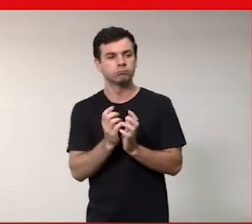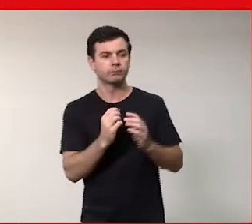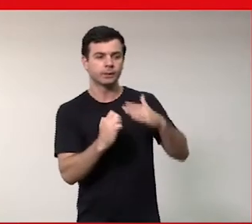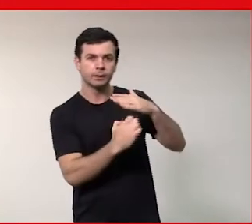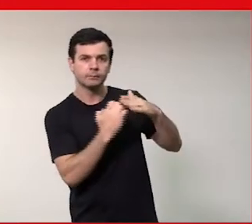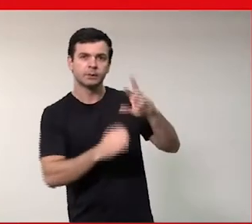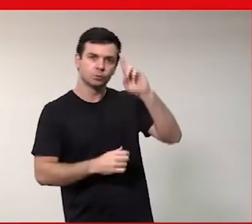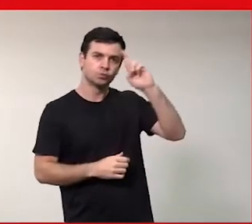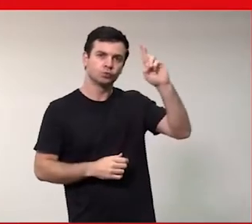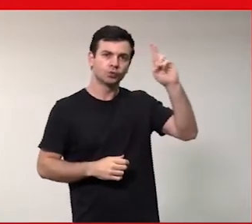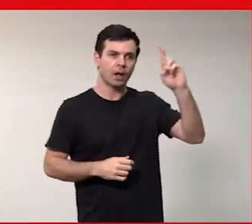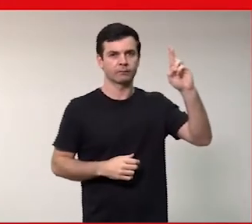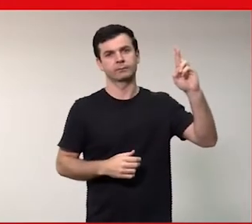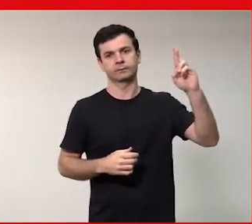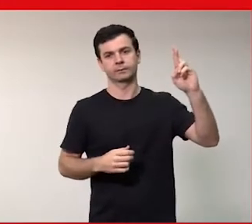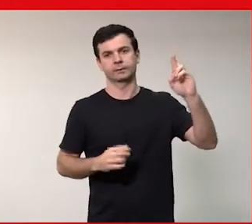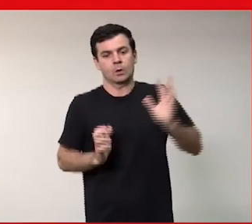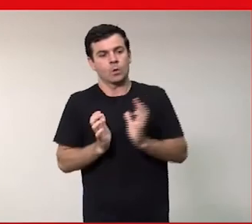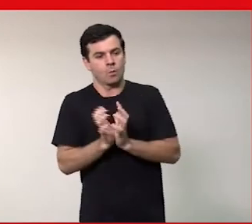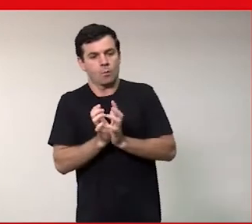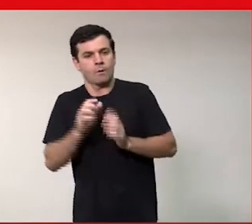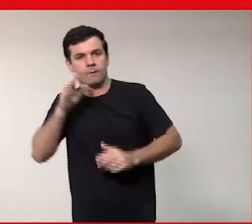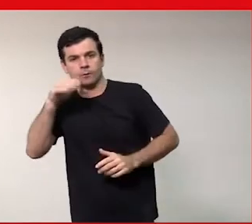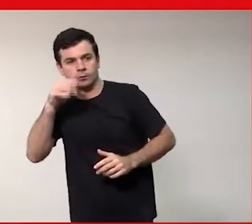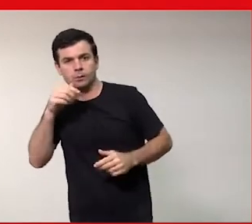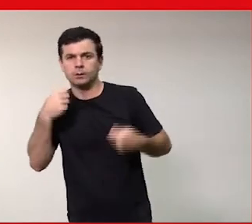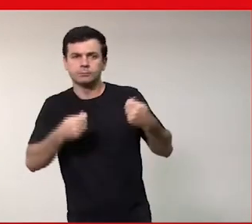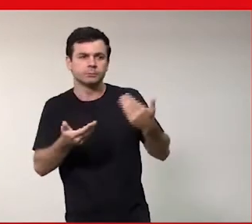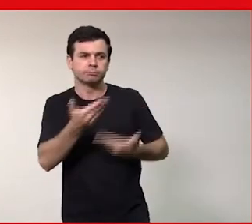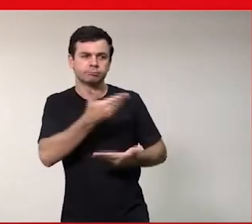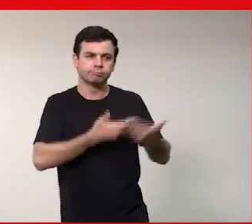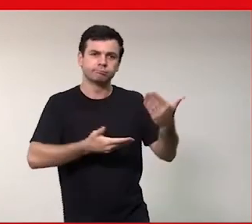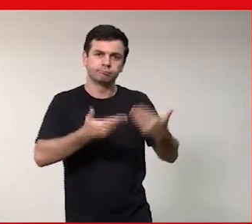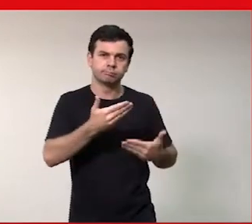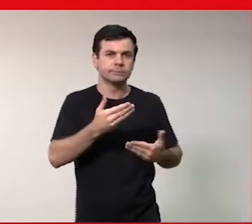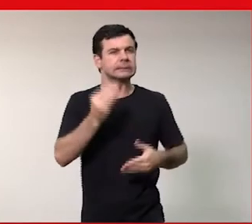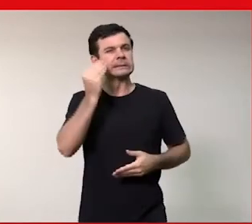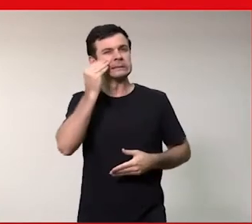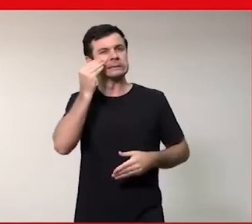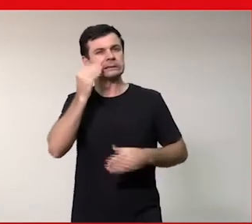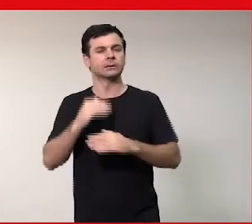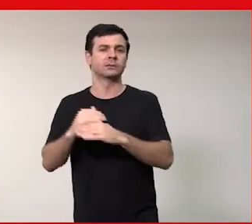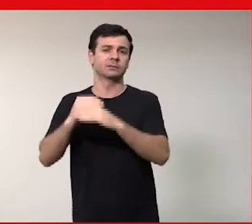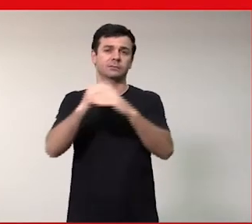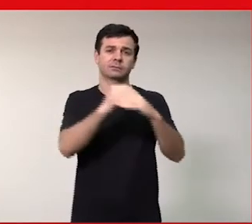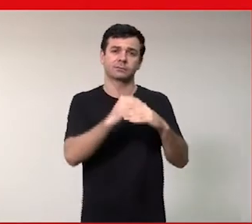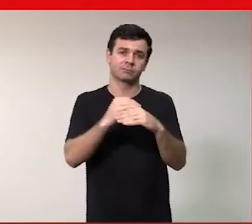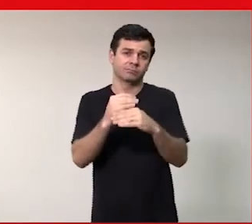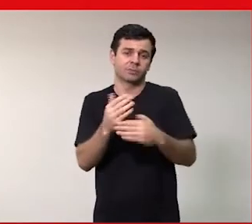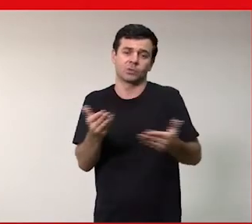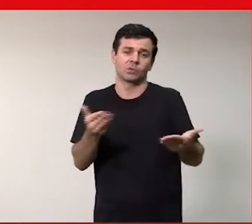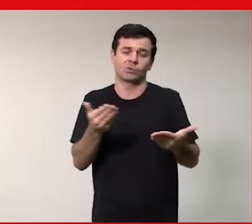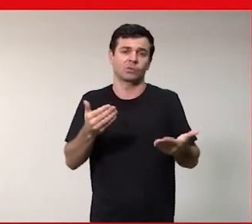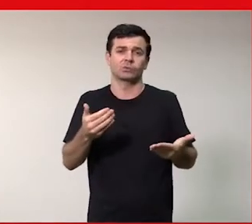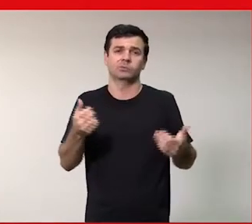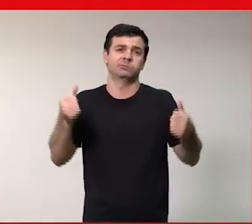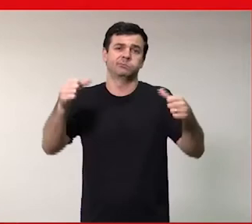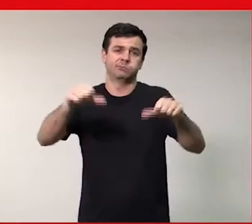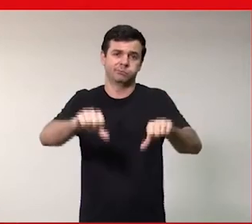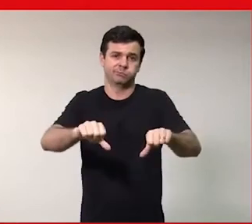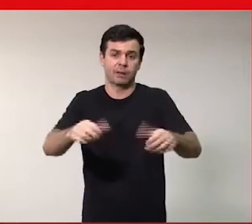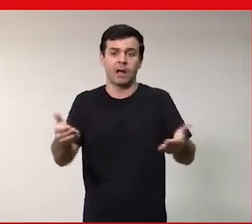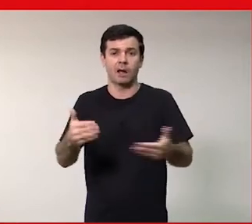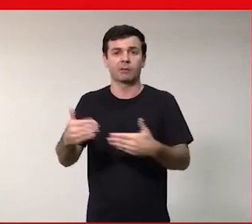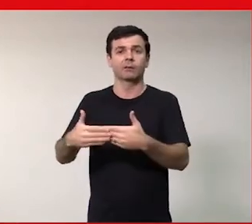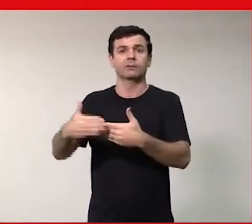dizer assim um pouquinho mais igualitária hoje a gente não tem isso porque por uma série de questões jurídicas